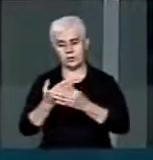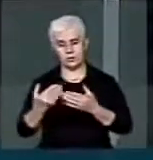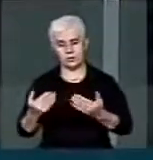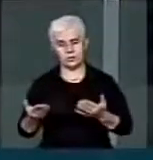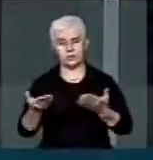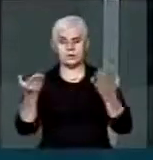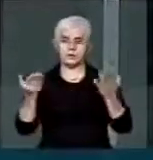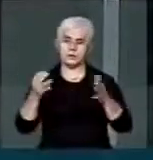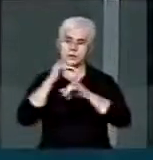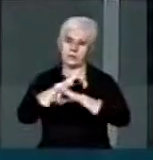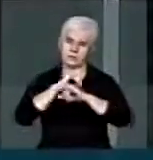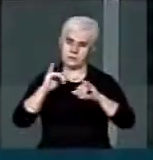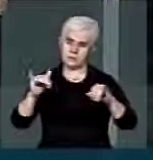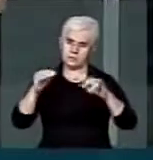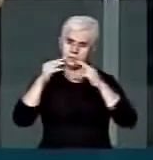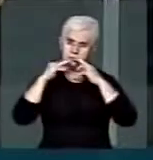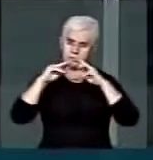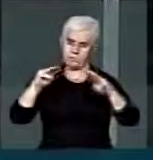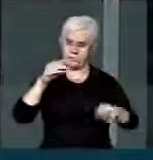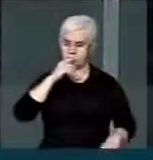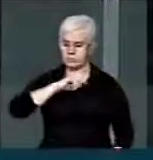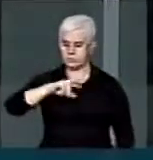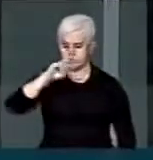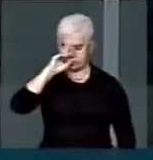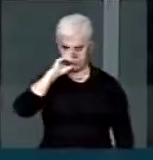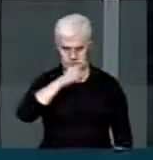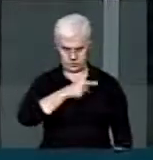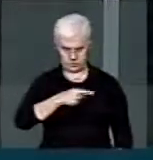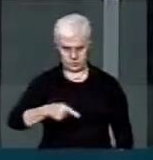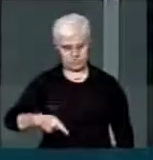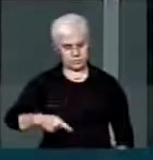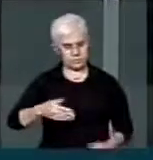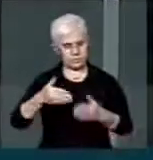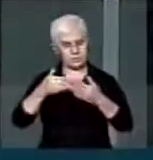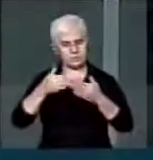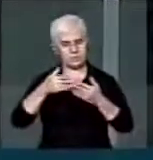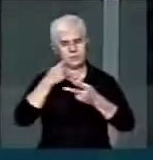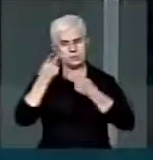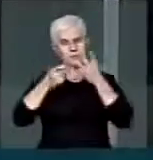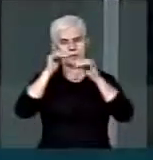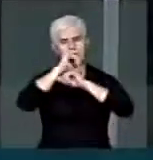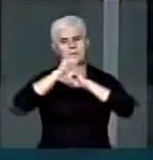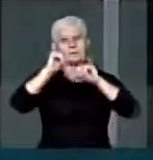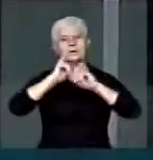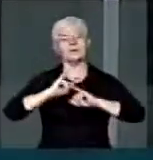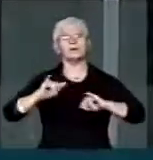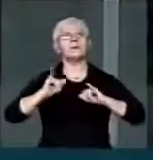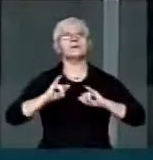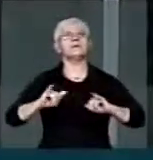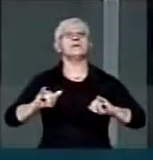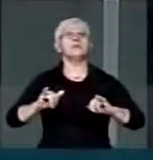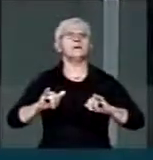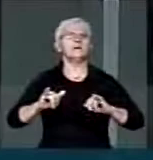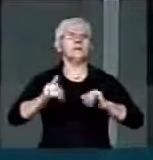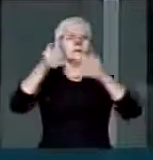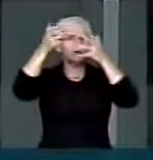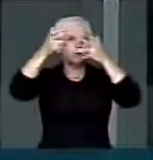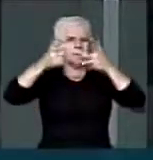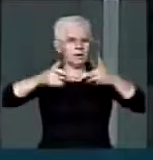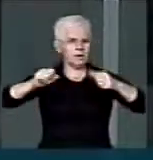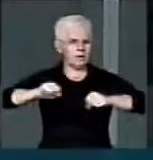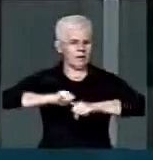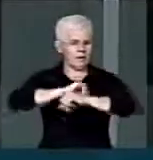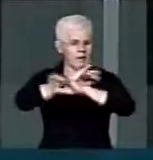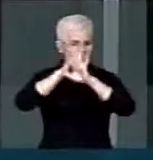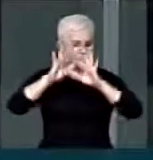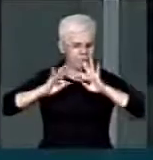esta mensagem, senhor presidente, faço questão de reverberar para o fim de deixar claro aos